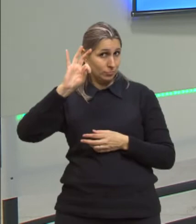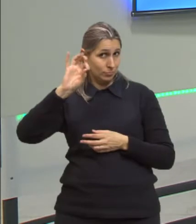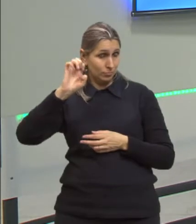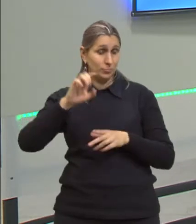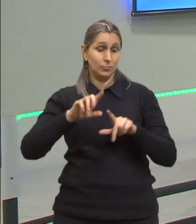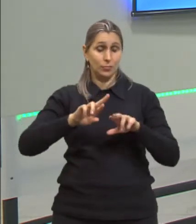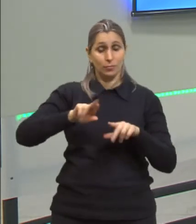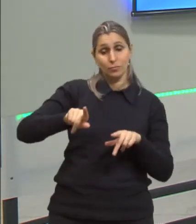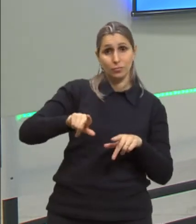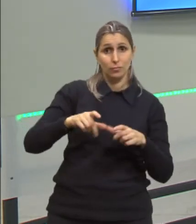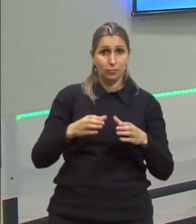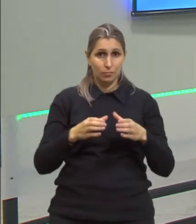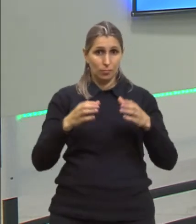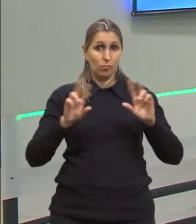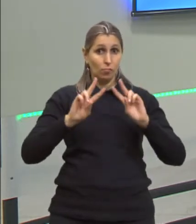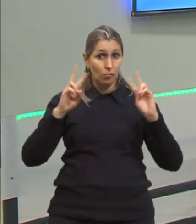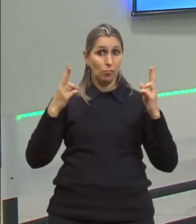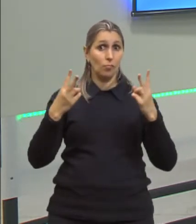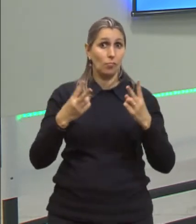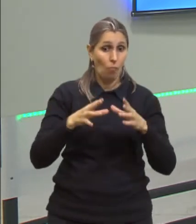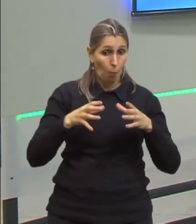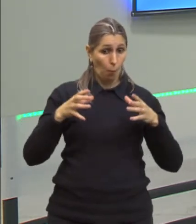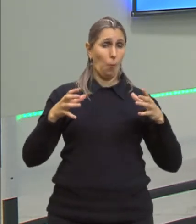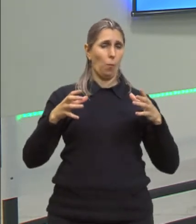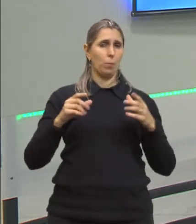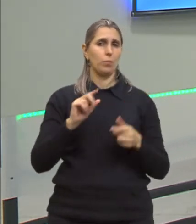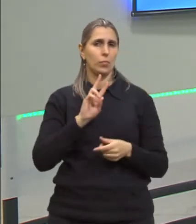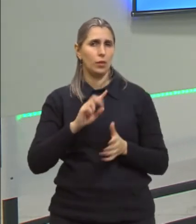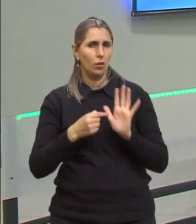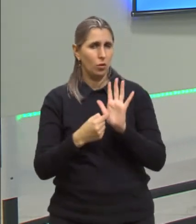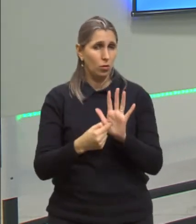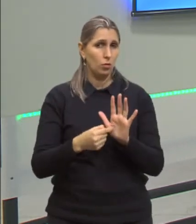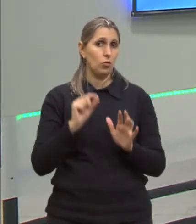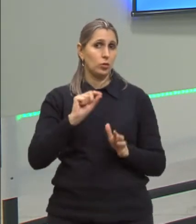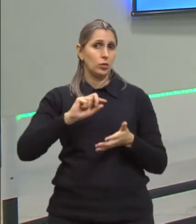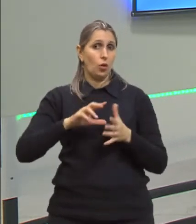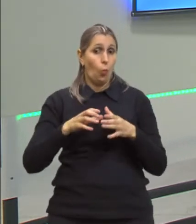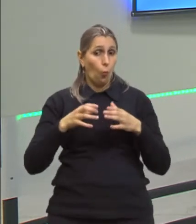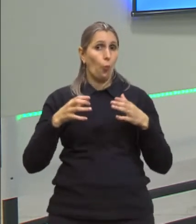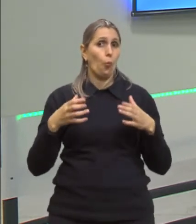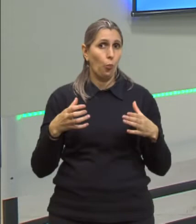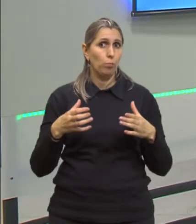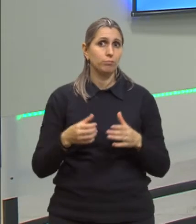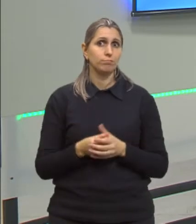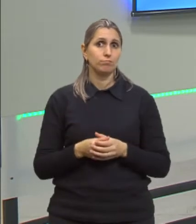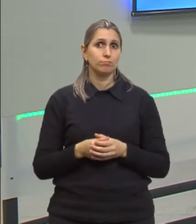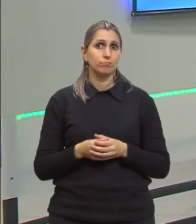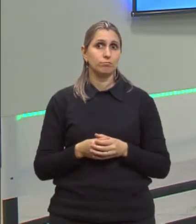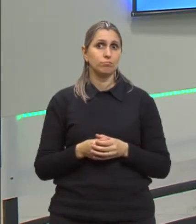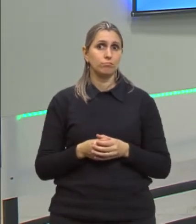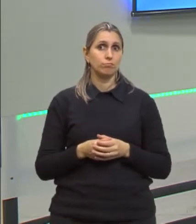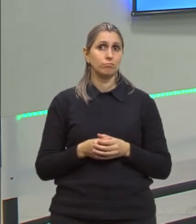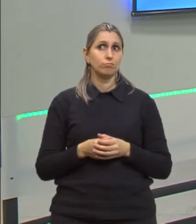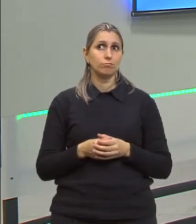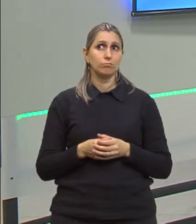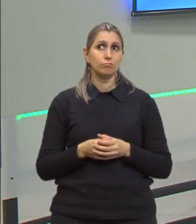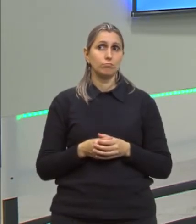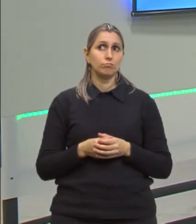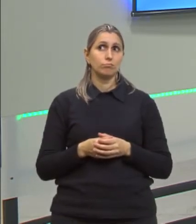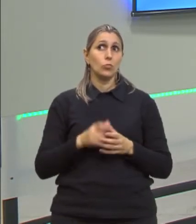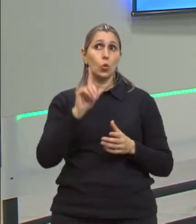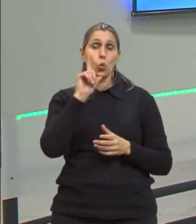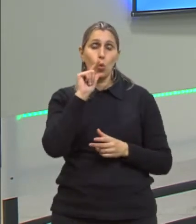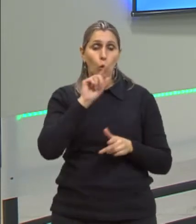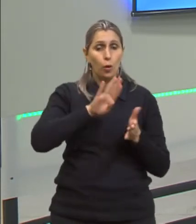variação do volume aparente, o que dilatou, certo? É a dilatação do volume do líquido